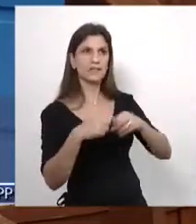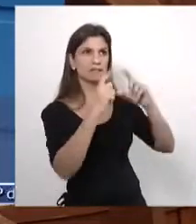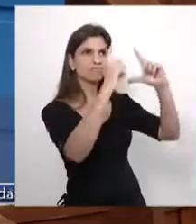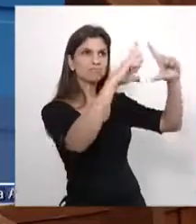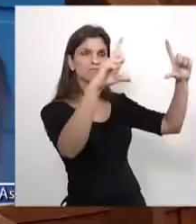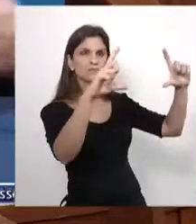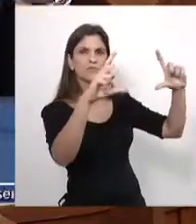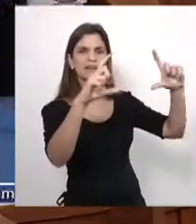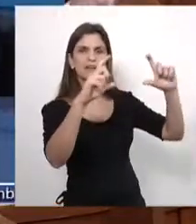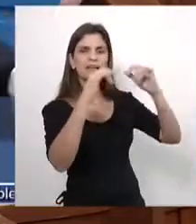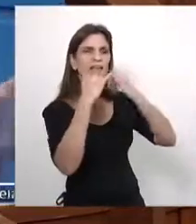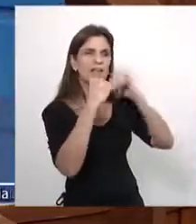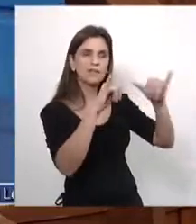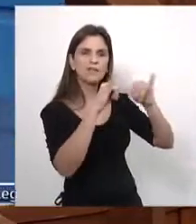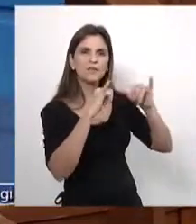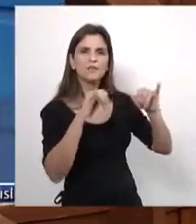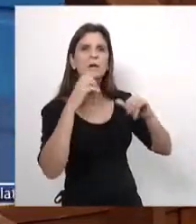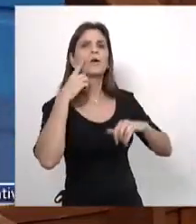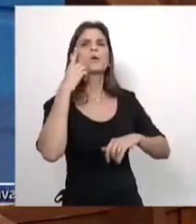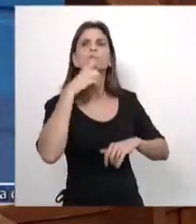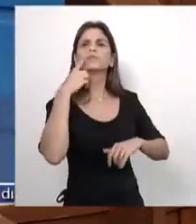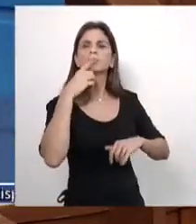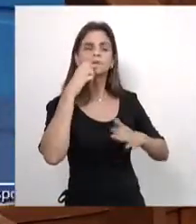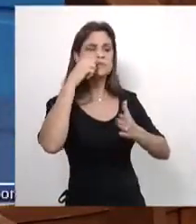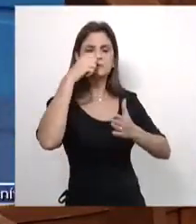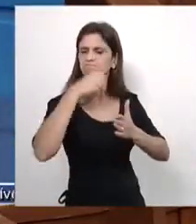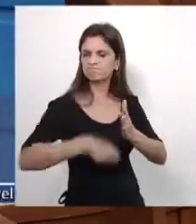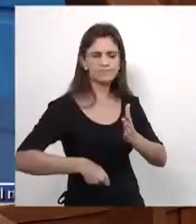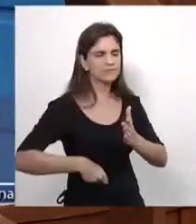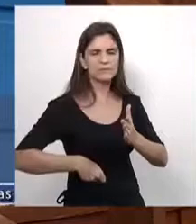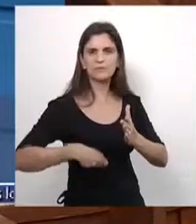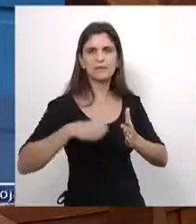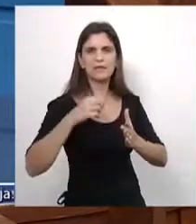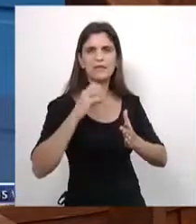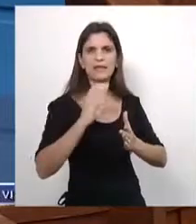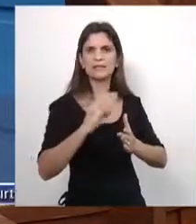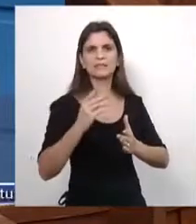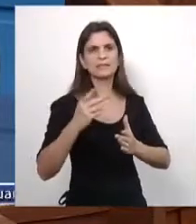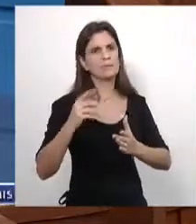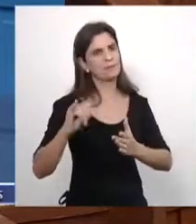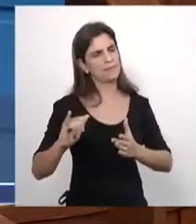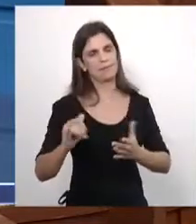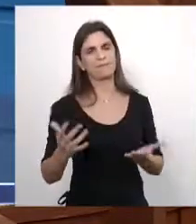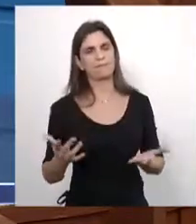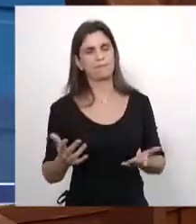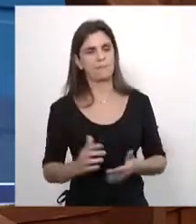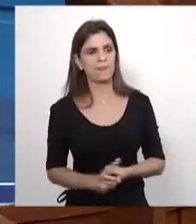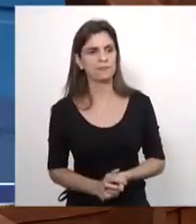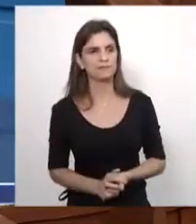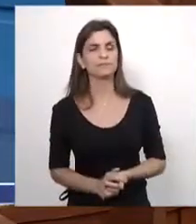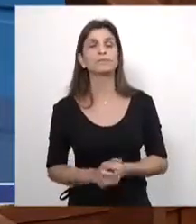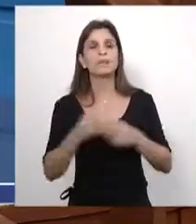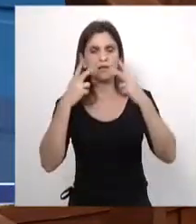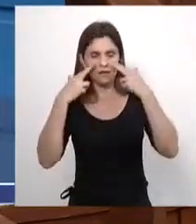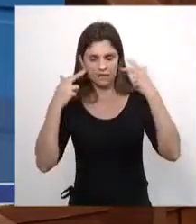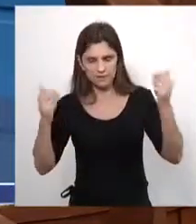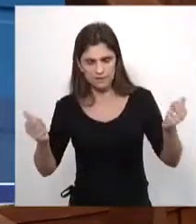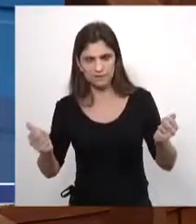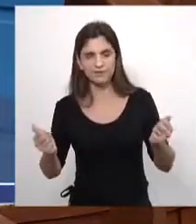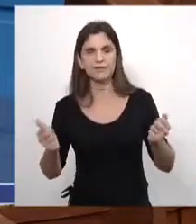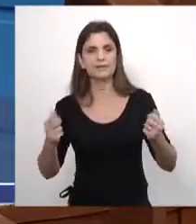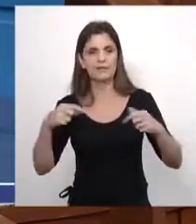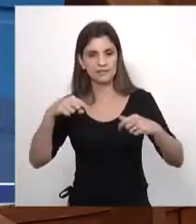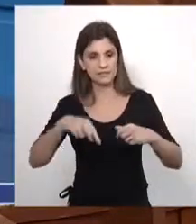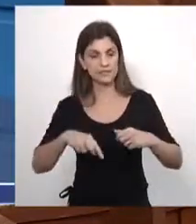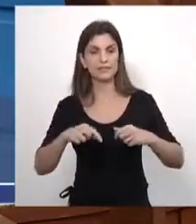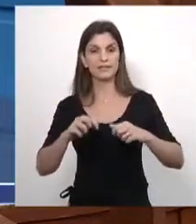eletrônicos dizendo que os deputados não querem assinar uma CPI. A gente trabalha aqui com muita coerência, com muita tranquilidade nesse parlamento